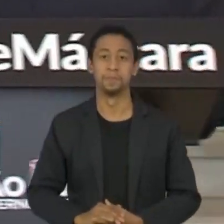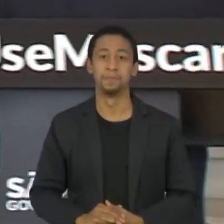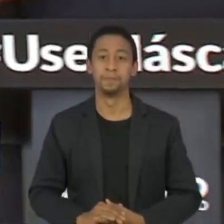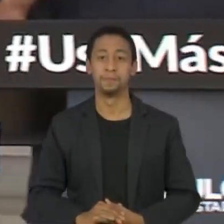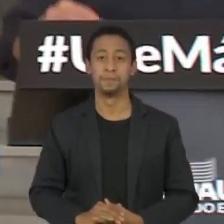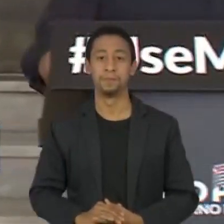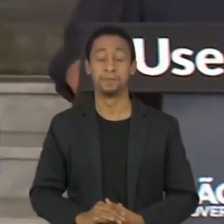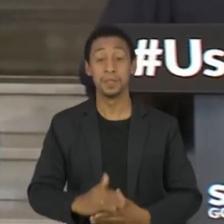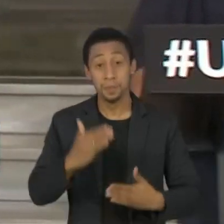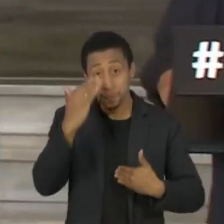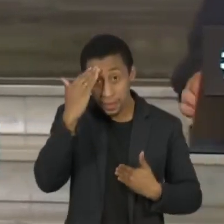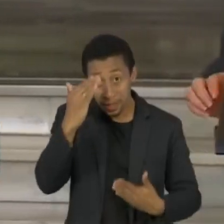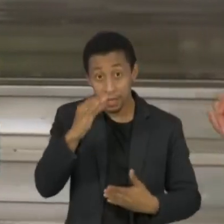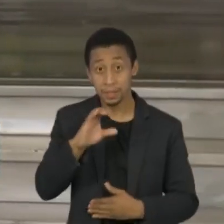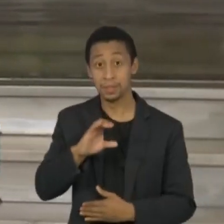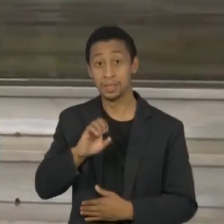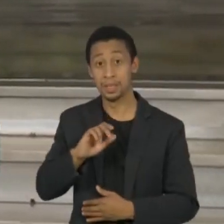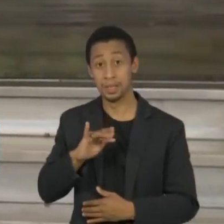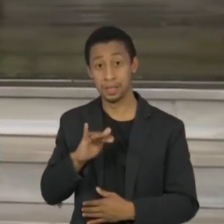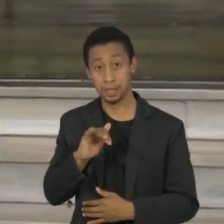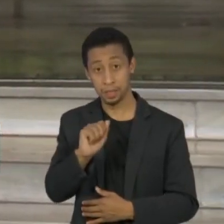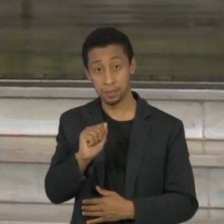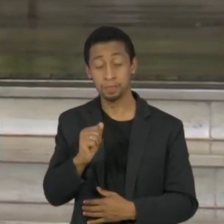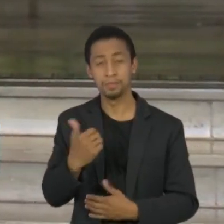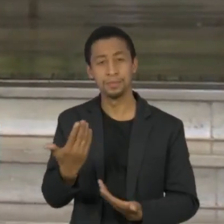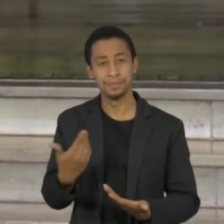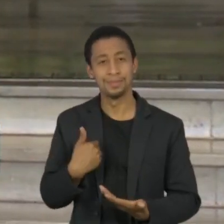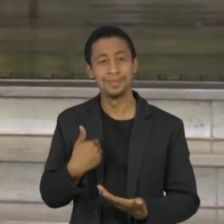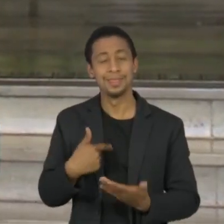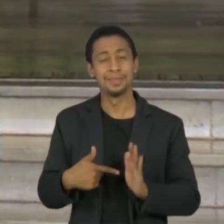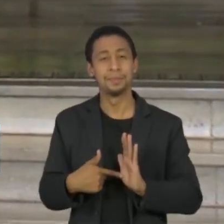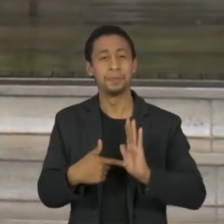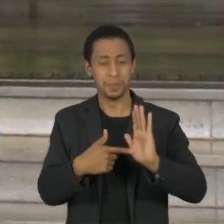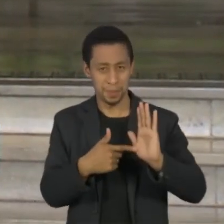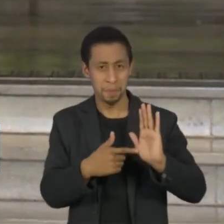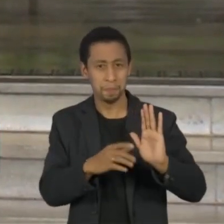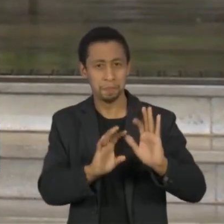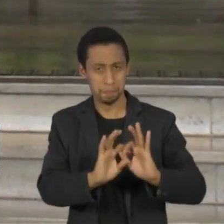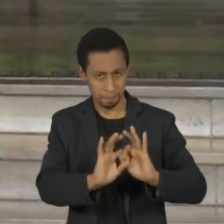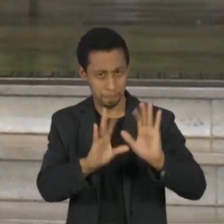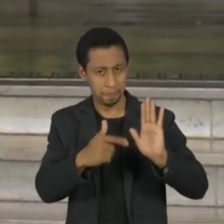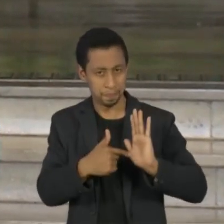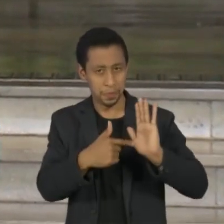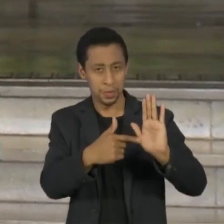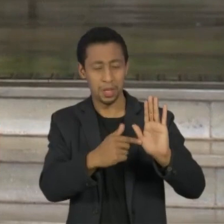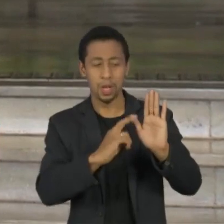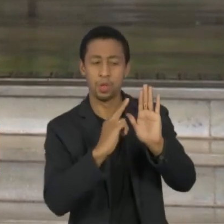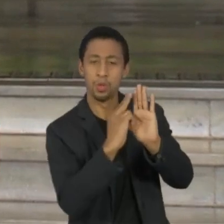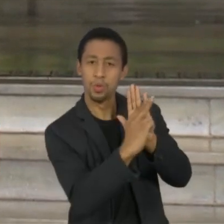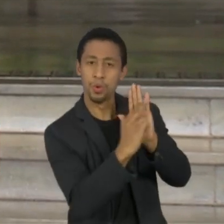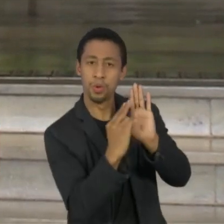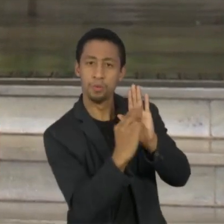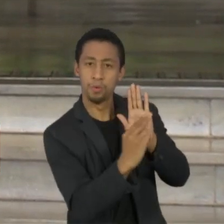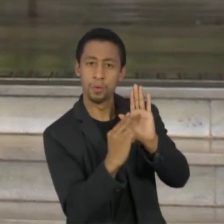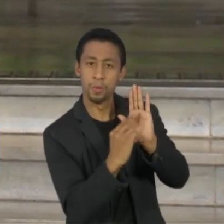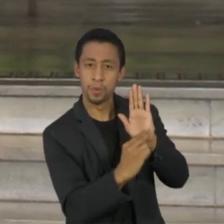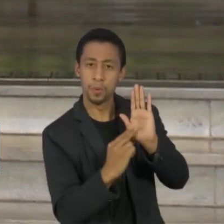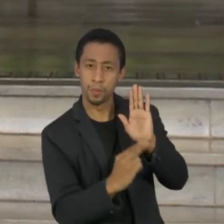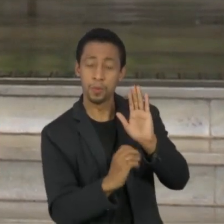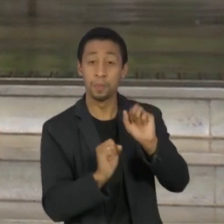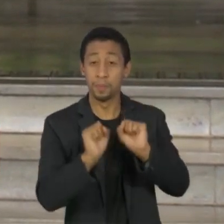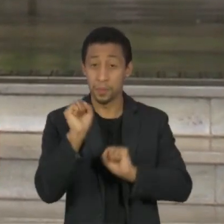Obrigado, Célia Parnes. Eu queria tomar a liberdade de pedir para exibirmos aqui a relação das empresas, acho que nós temos isso.